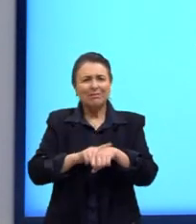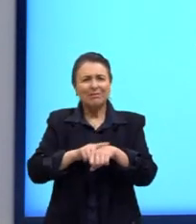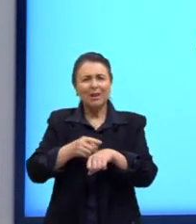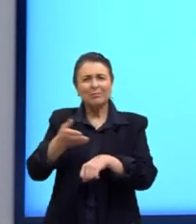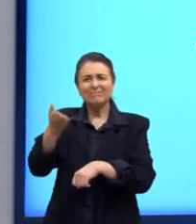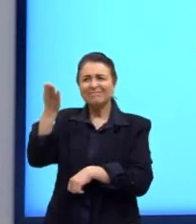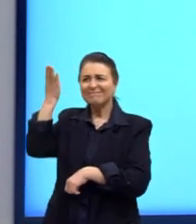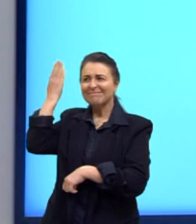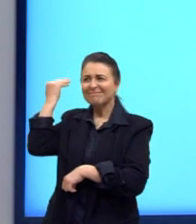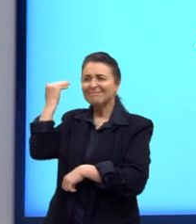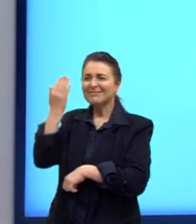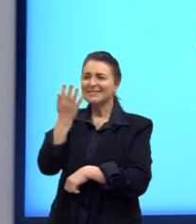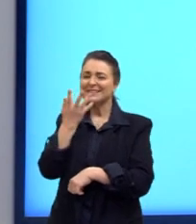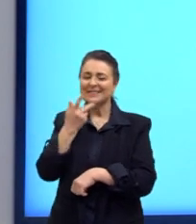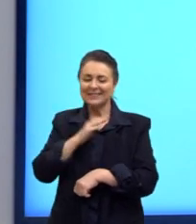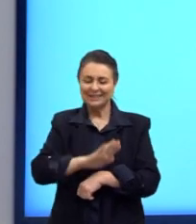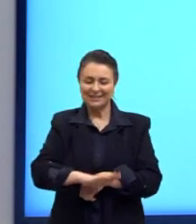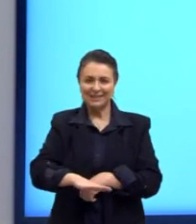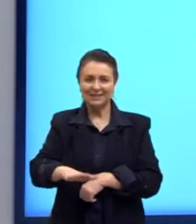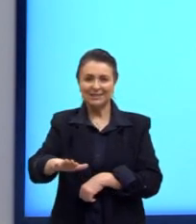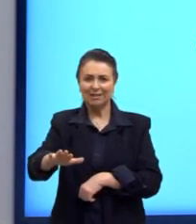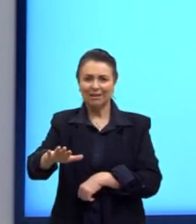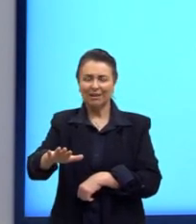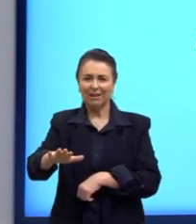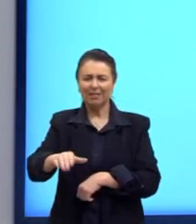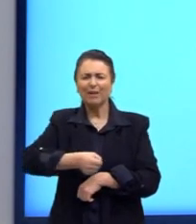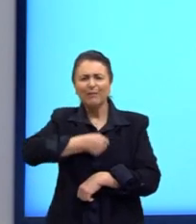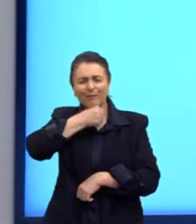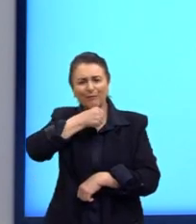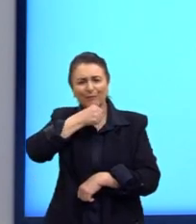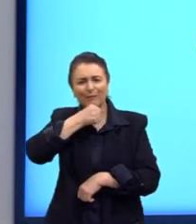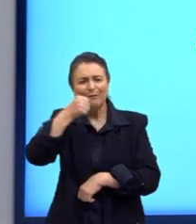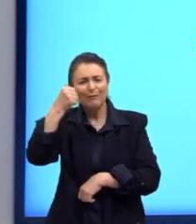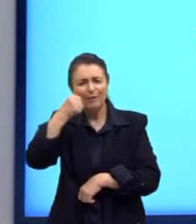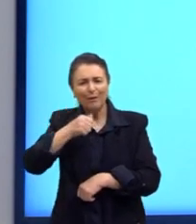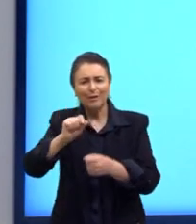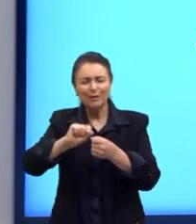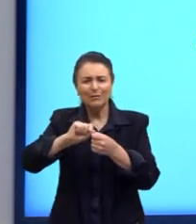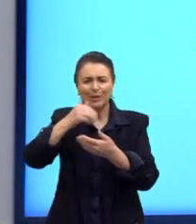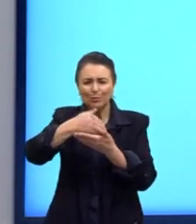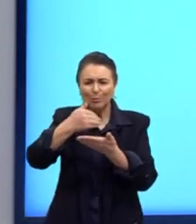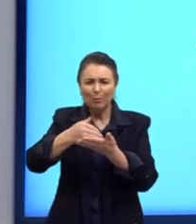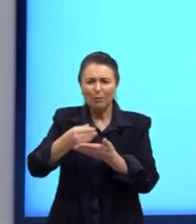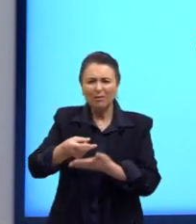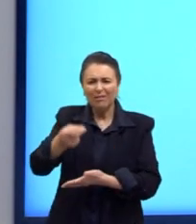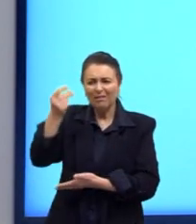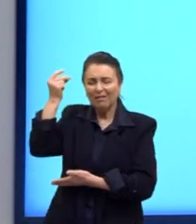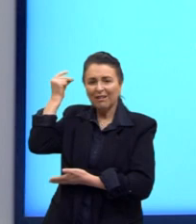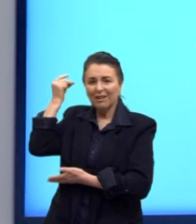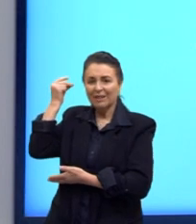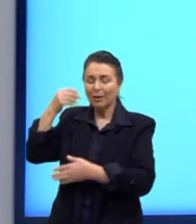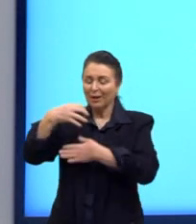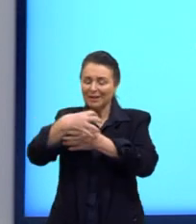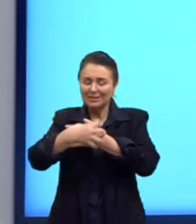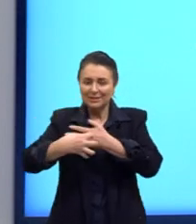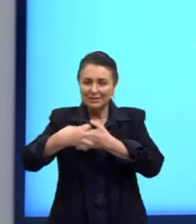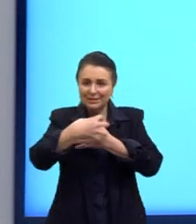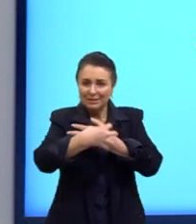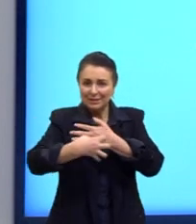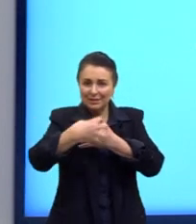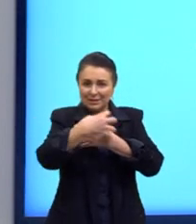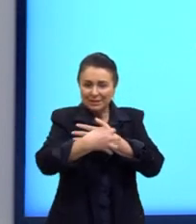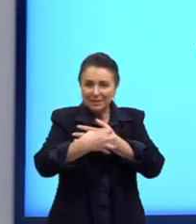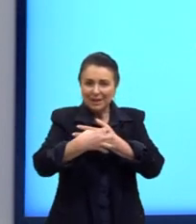a infância, te remete a, sei lá, a tua avó que tenha feito um bolo parecido. Então, assim, a sinestesia, ela